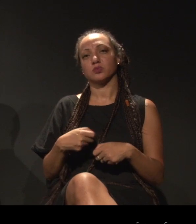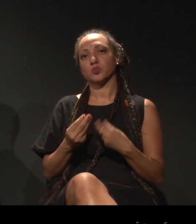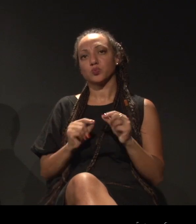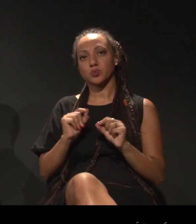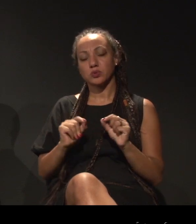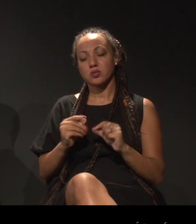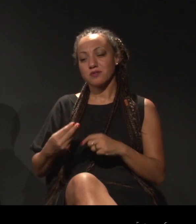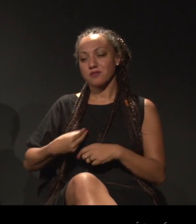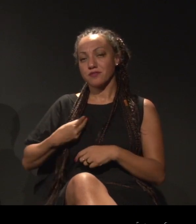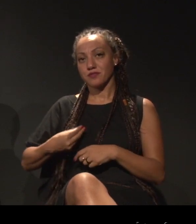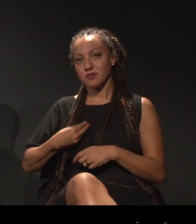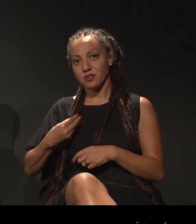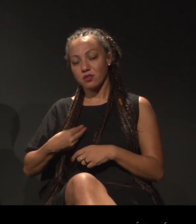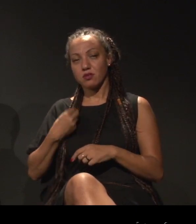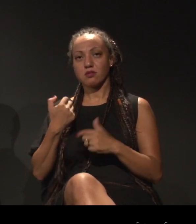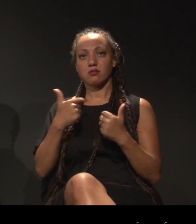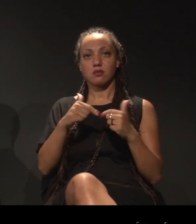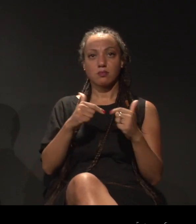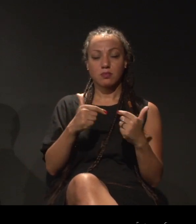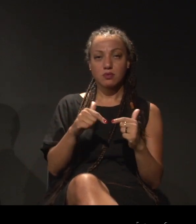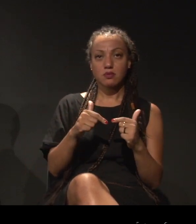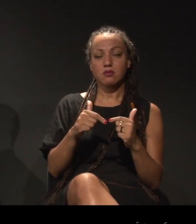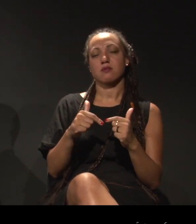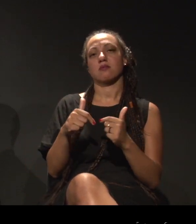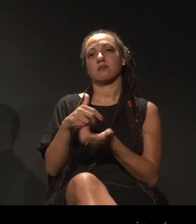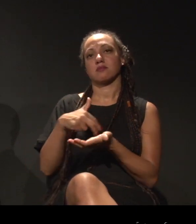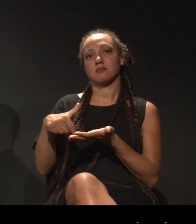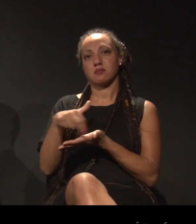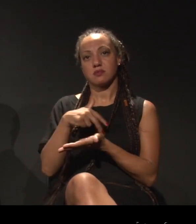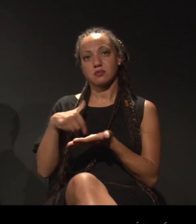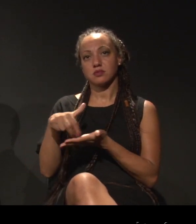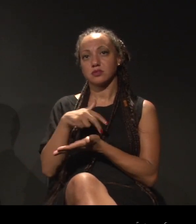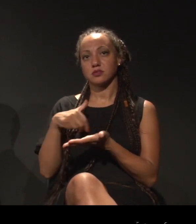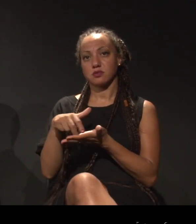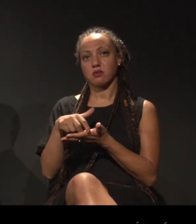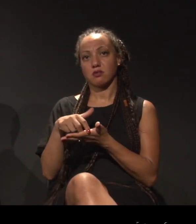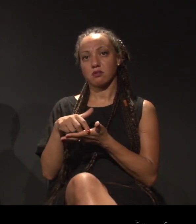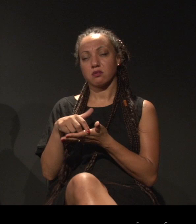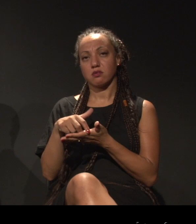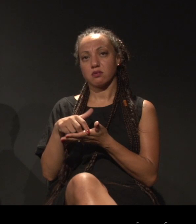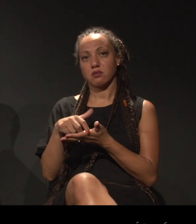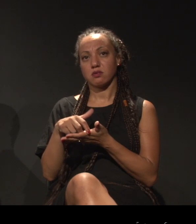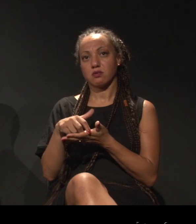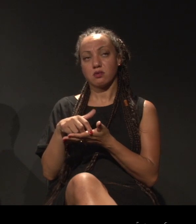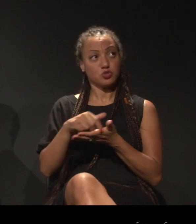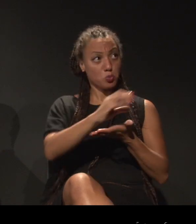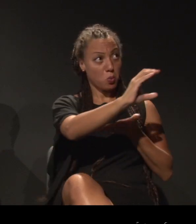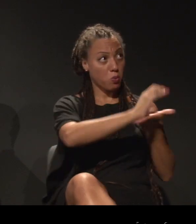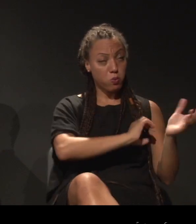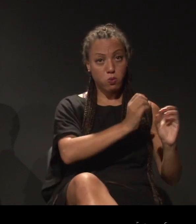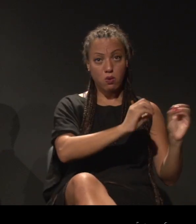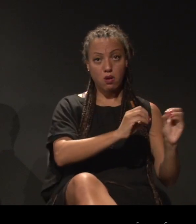e de trabalhar na dança sem edital e sem fomento.